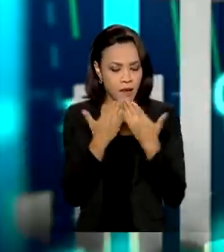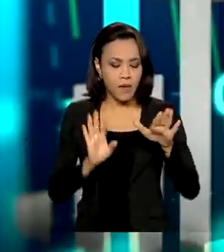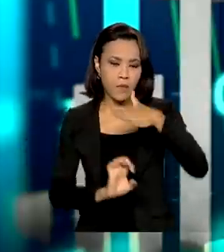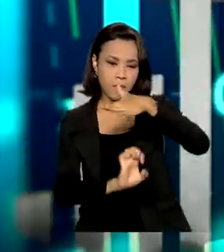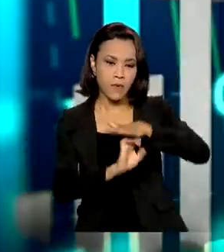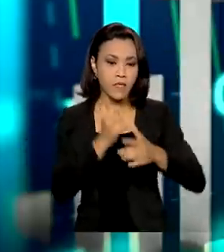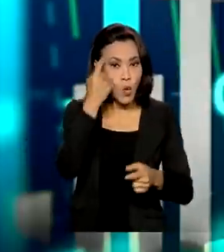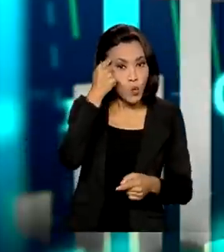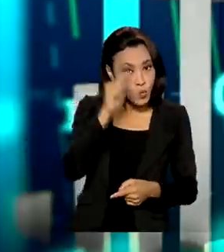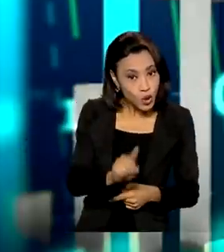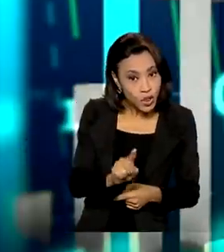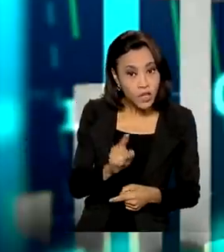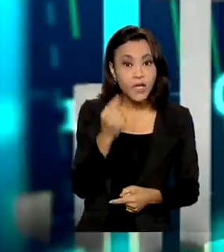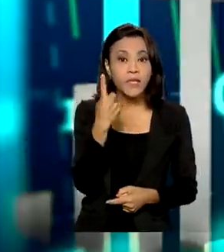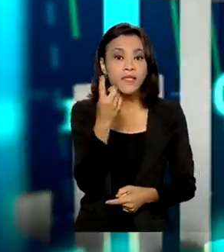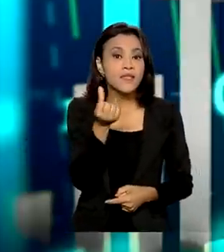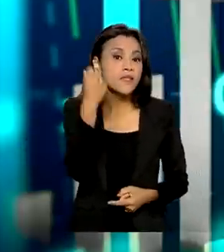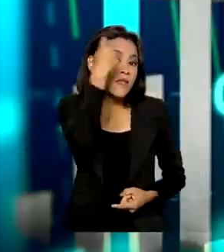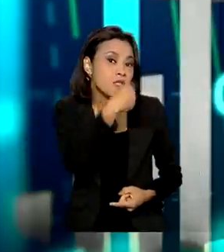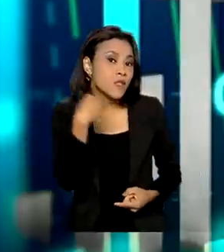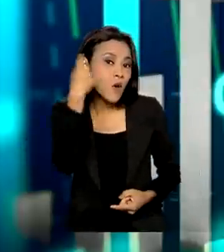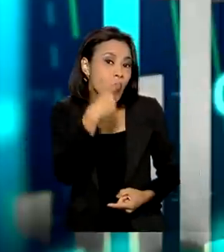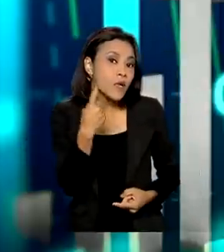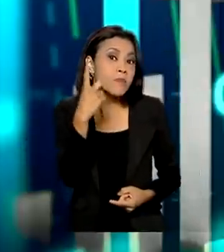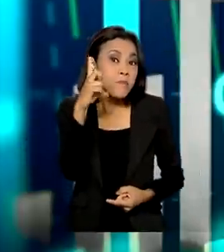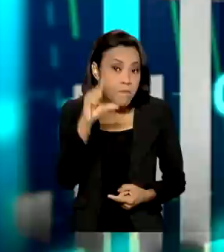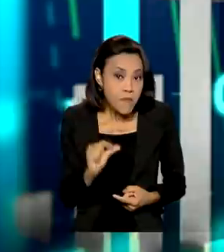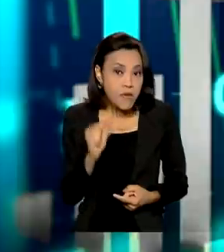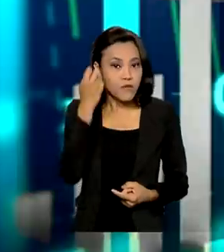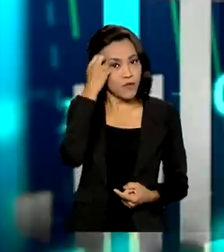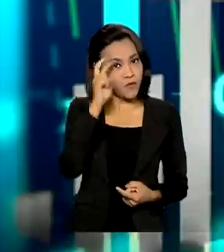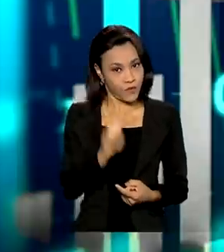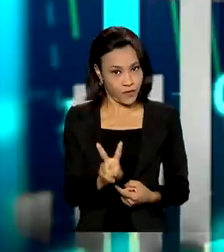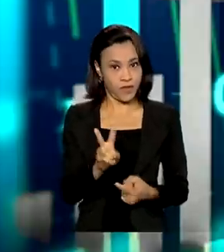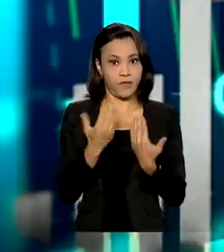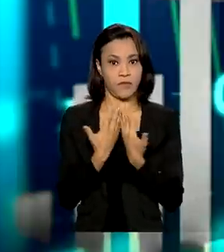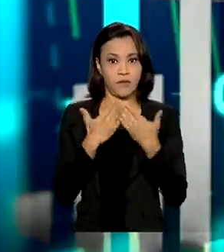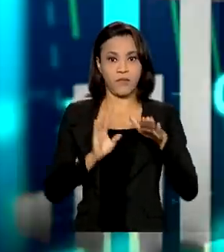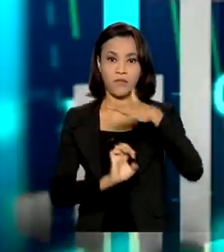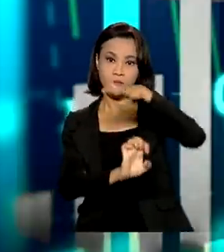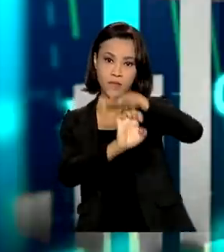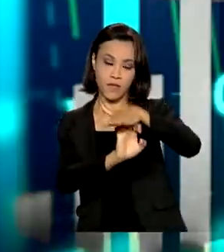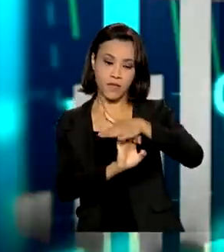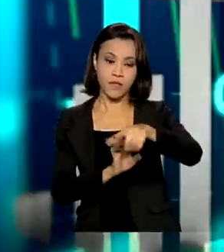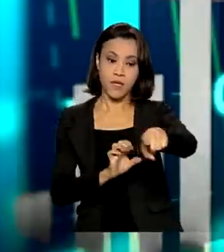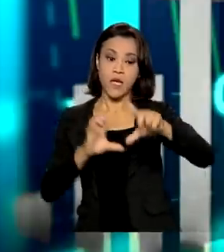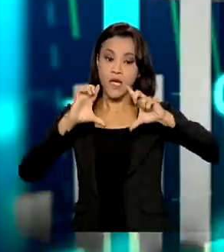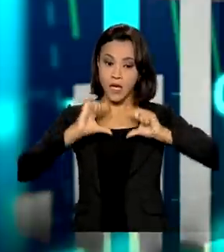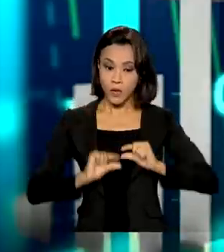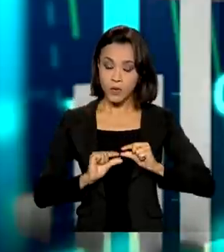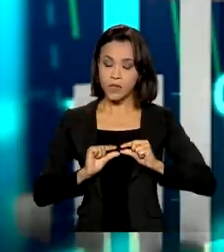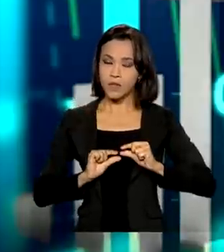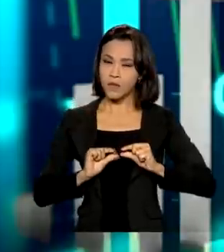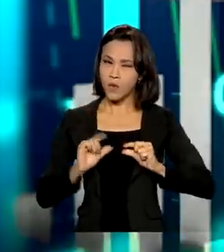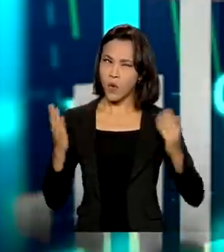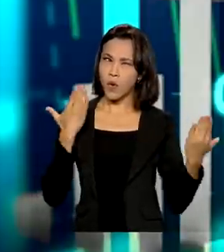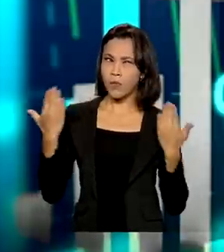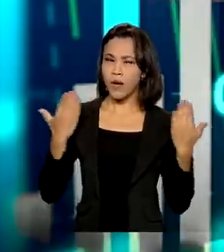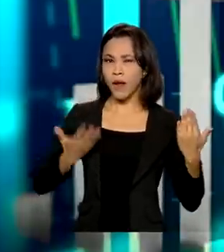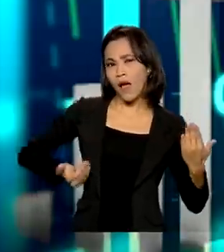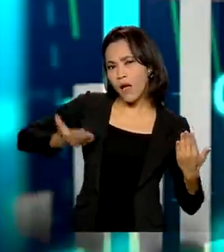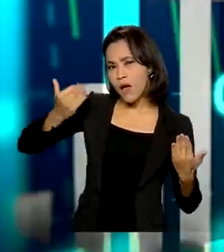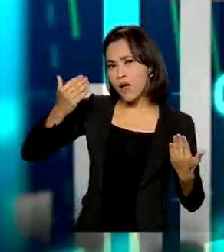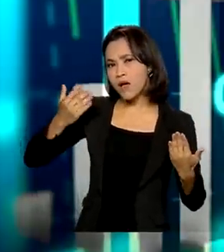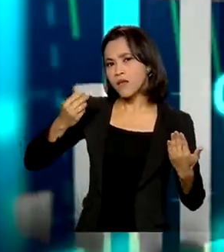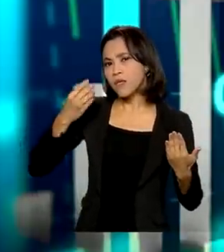um dia e dezesseis horas, ou seja, menos de dois dias. Houve uma redução de oito horas, se a gente comparar com o que acontecia